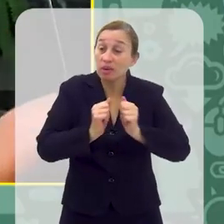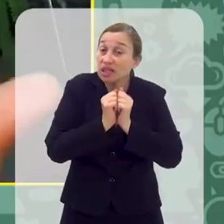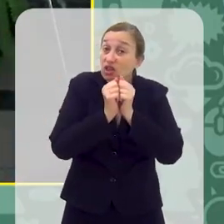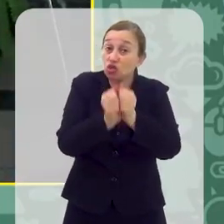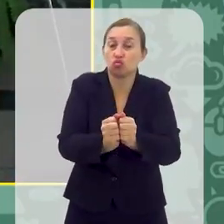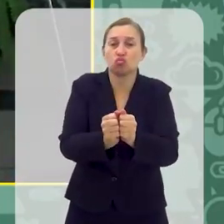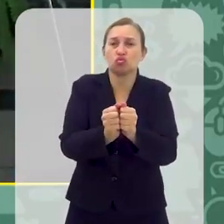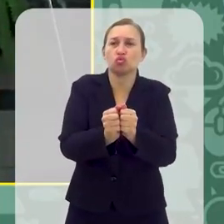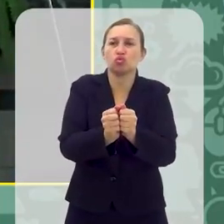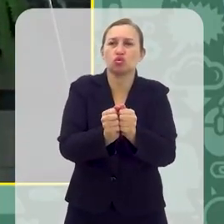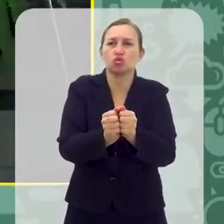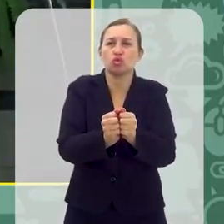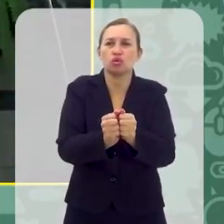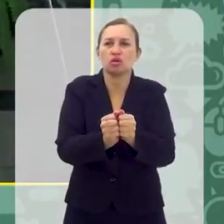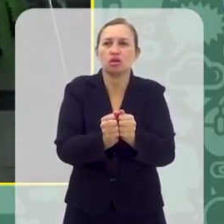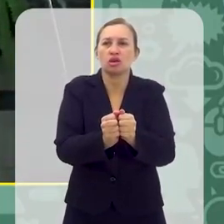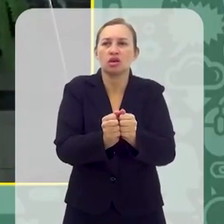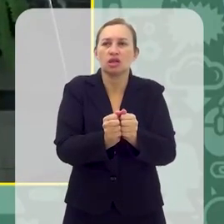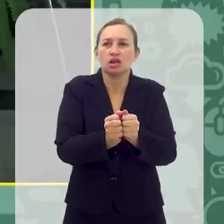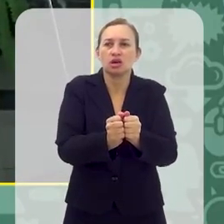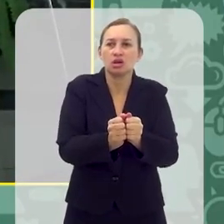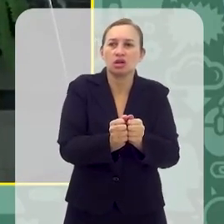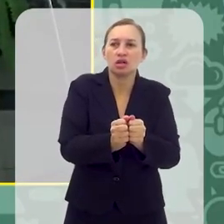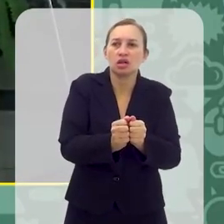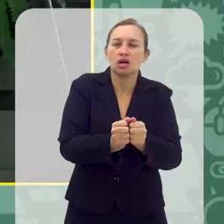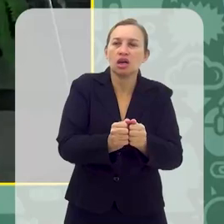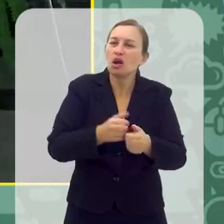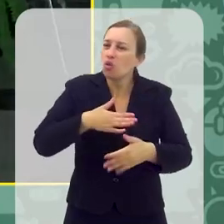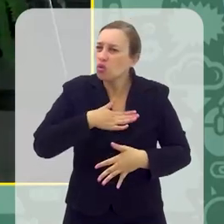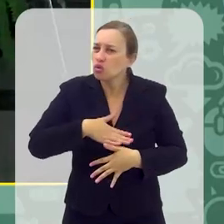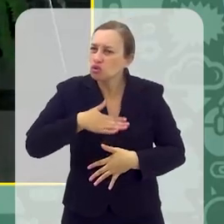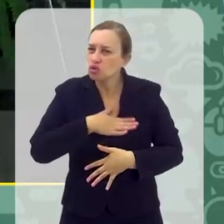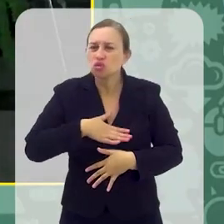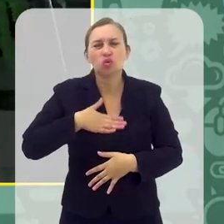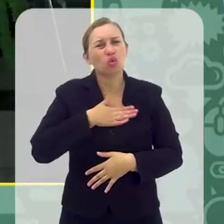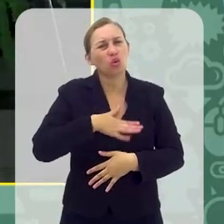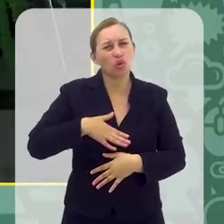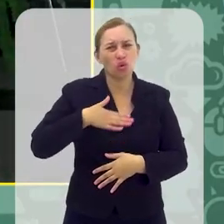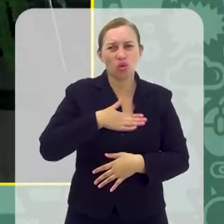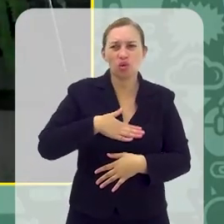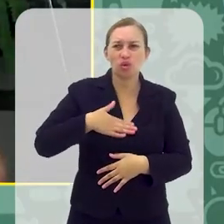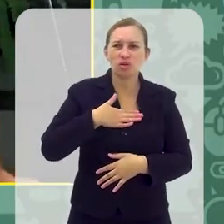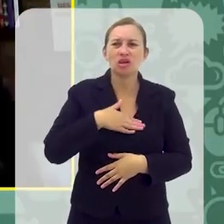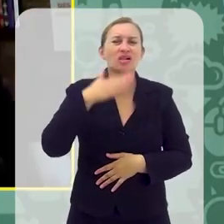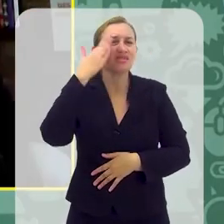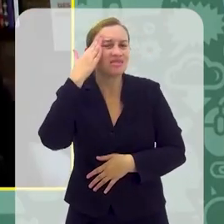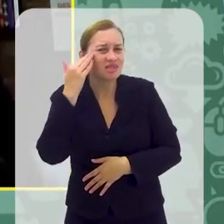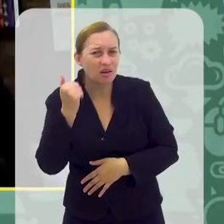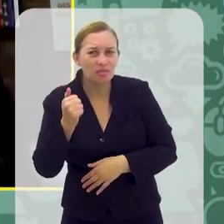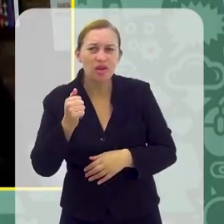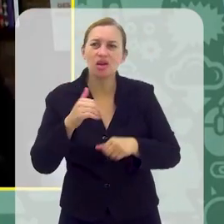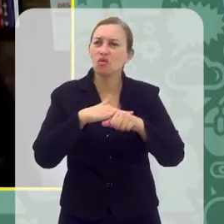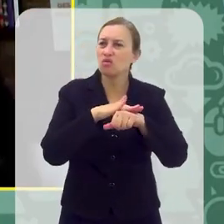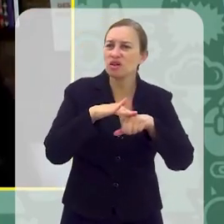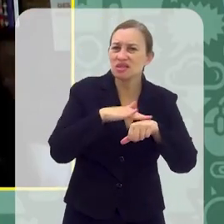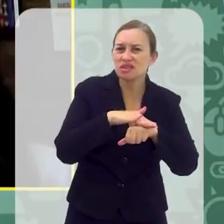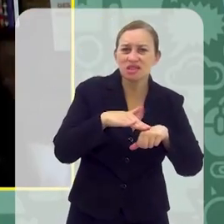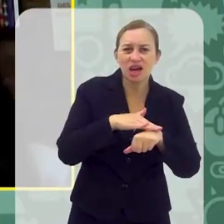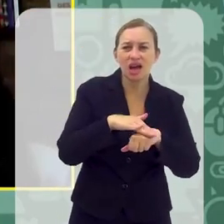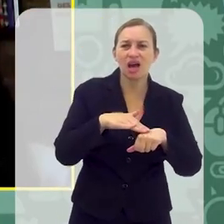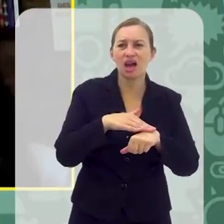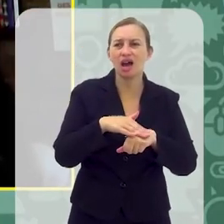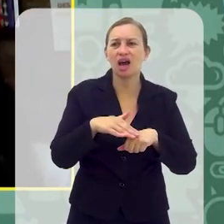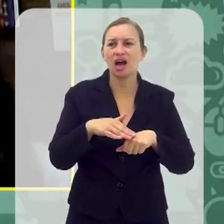envolver e dar trabalho, gente. Não é gostoso, não é do nosso interesse, você não quer nem saber daquilo, você não sabe nem o nome, como é que